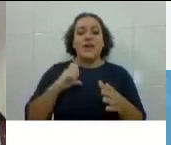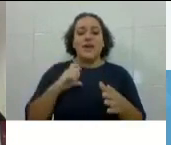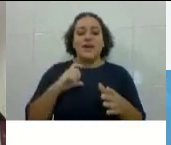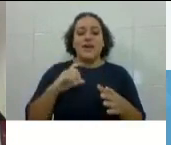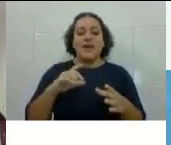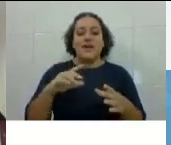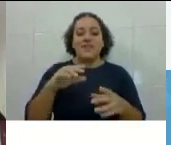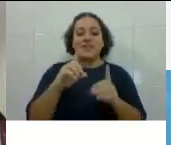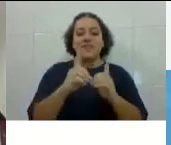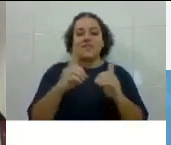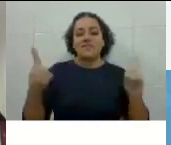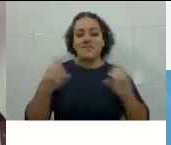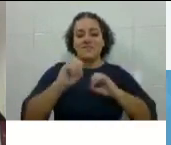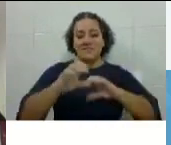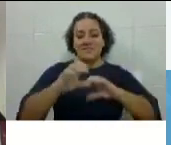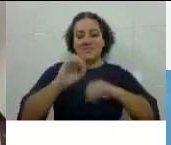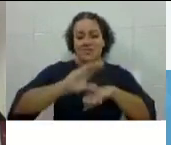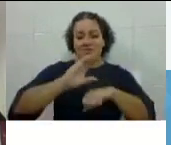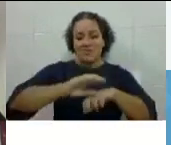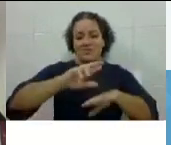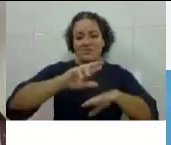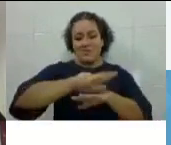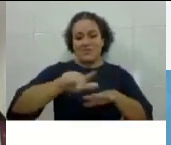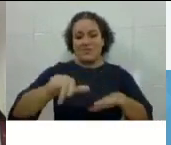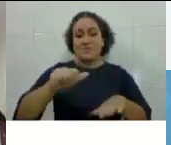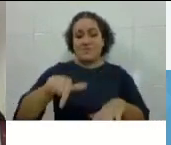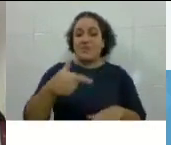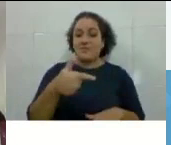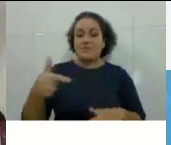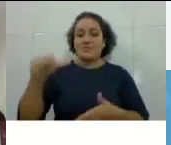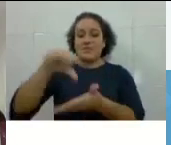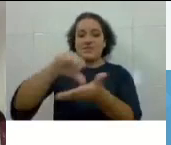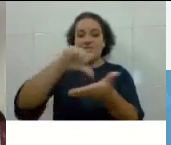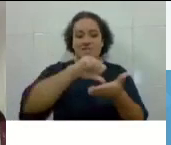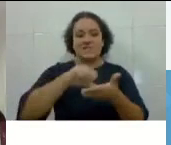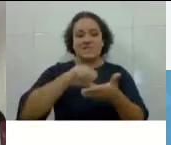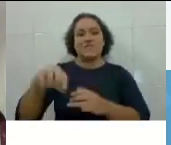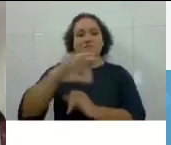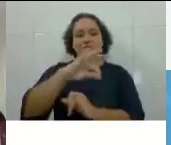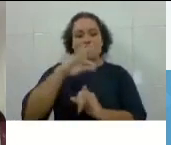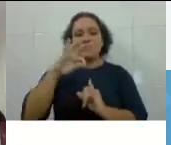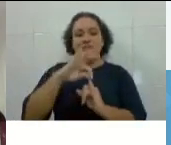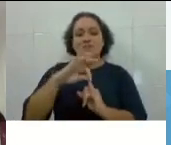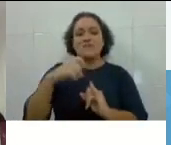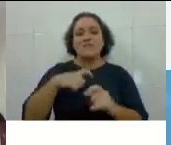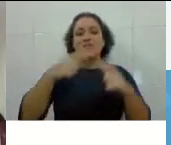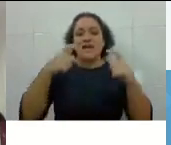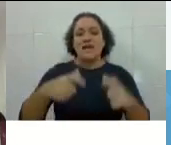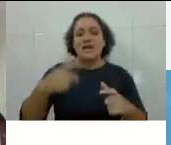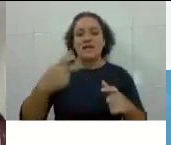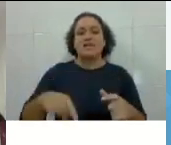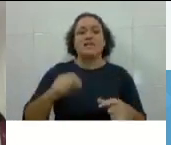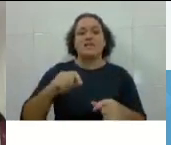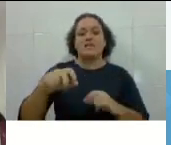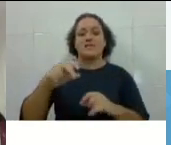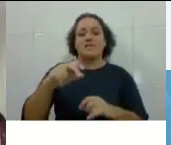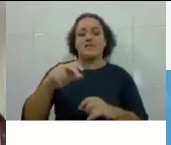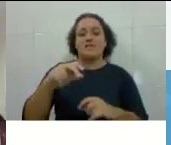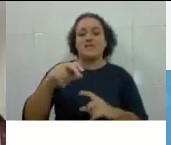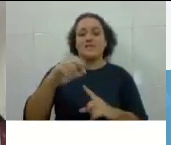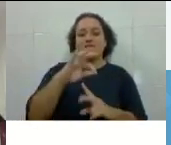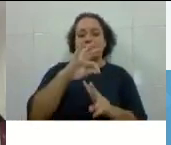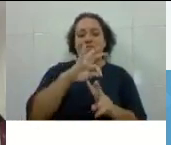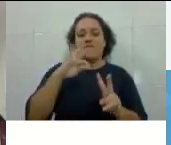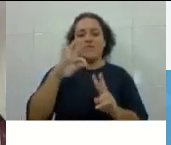O Cefor, ele é um dos 22 campos do IFES. Ele está localizado aqui em Jucutuquara, em Vitória, né? E ele é